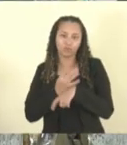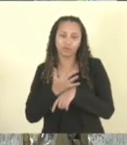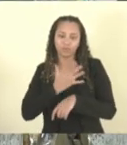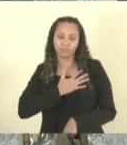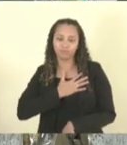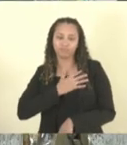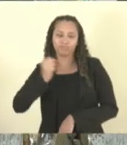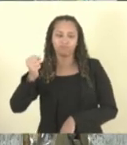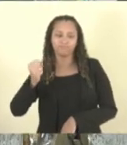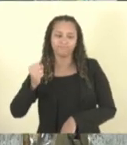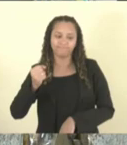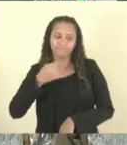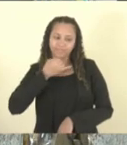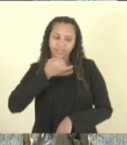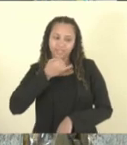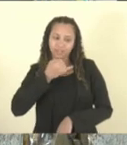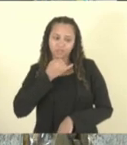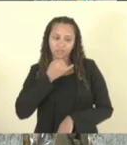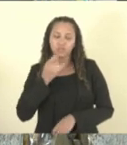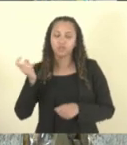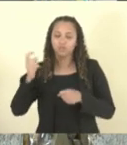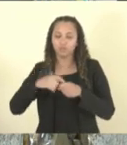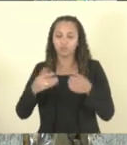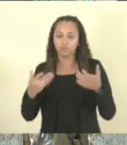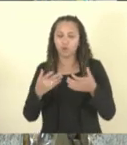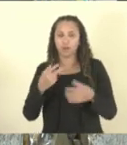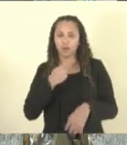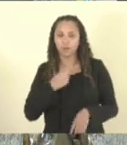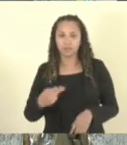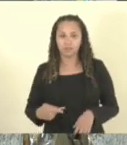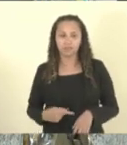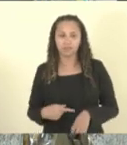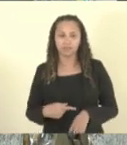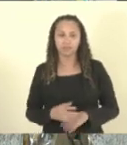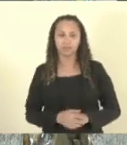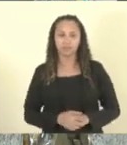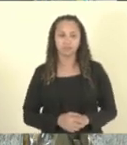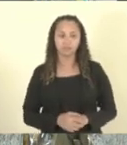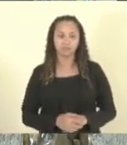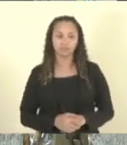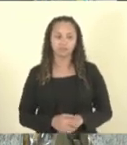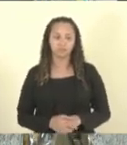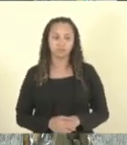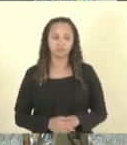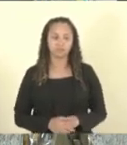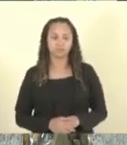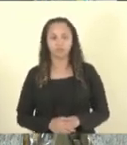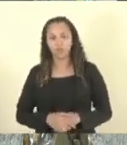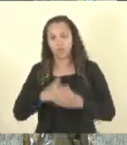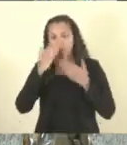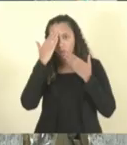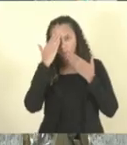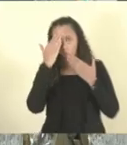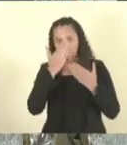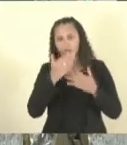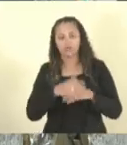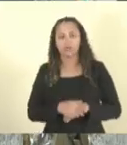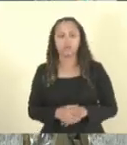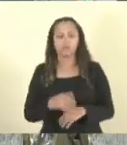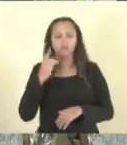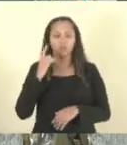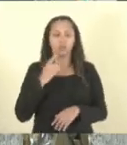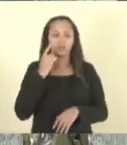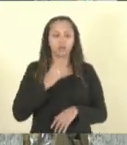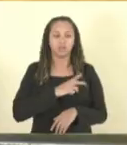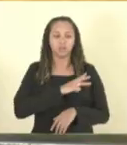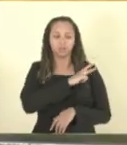policiais civis do Estado do Espírito Santo. Devolvo a palavra ao presidente. Muito obrigado, deputado